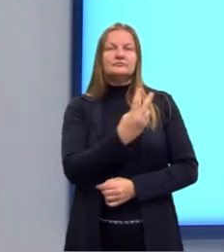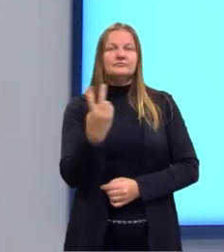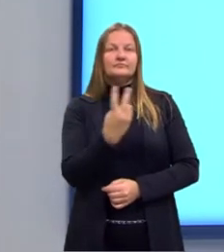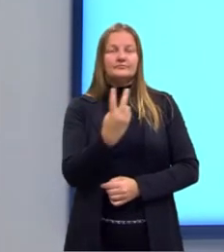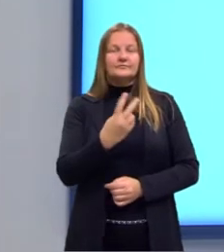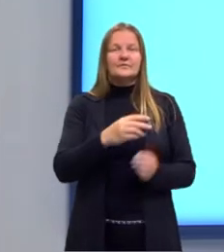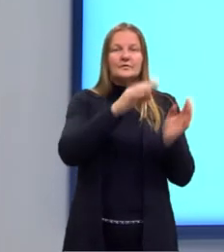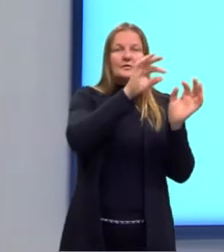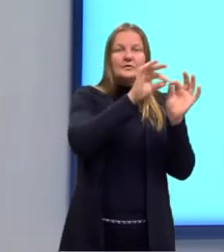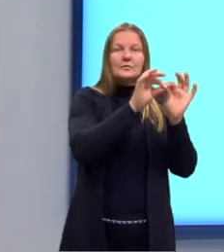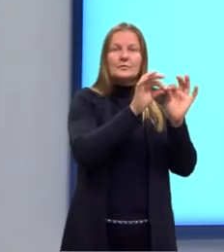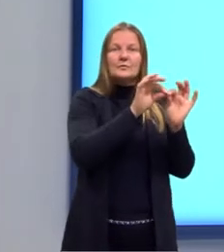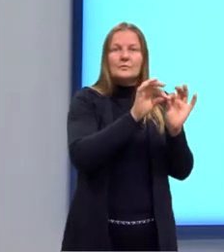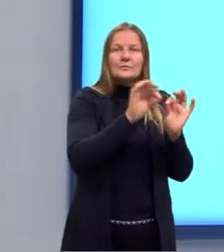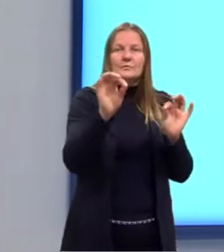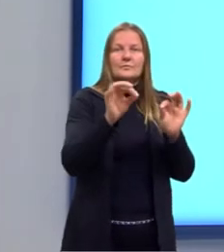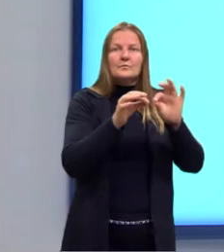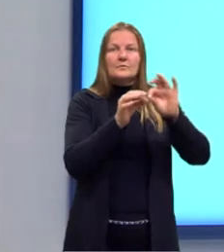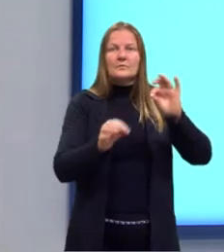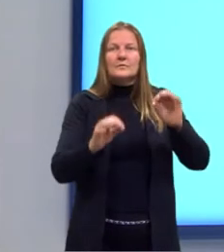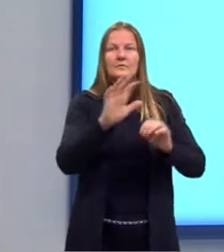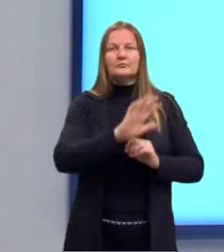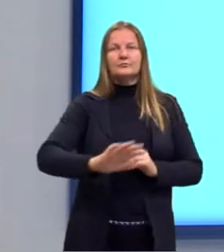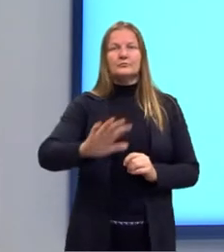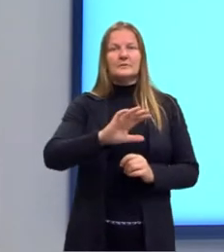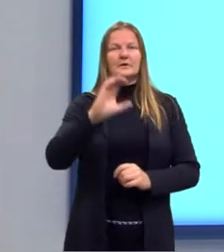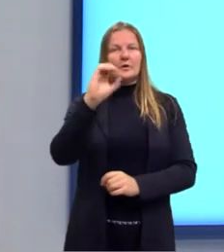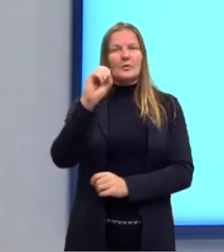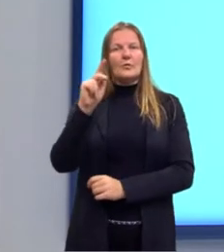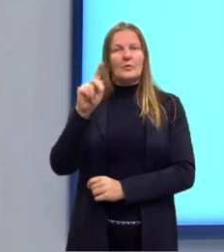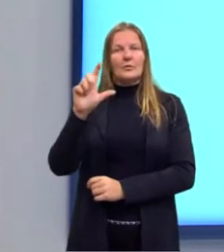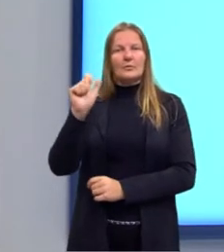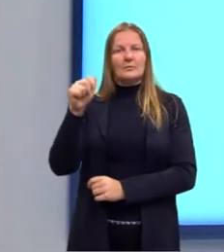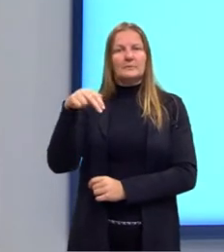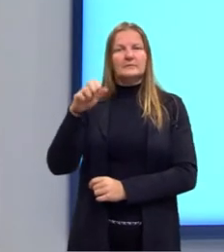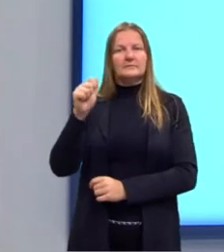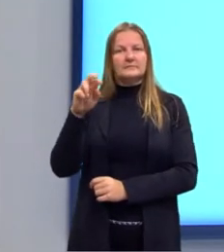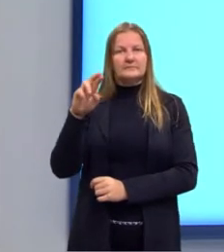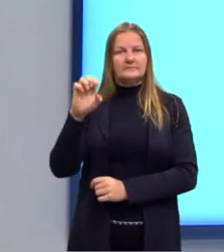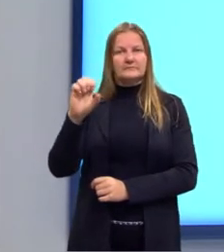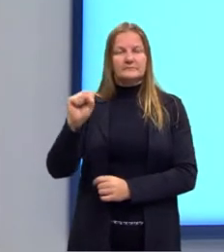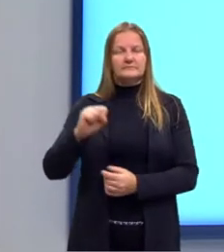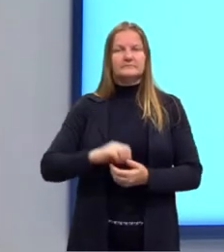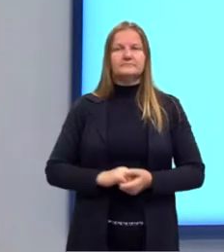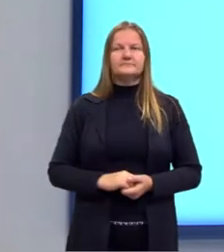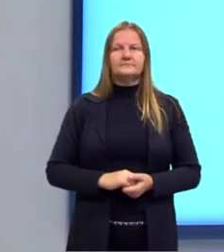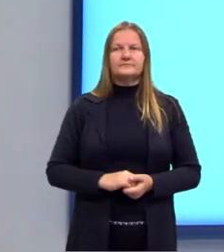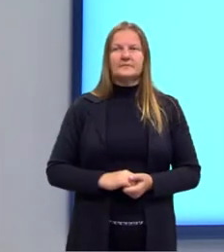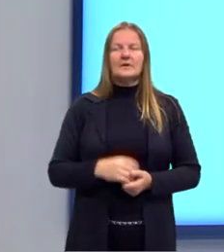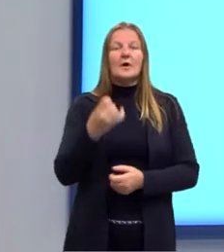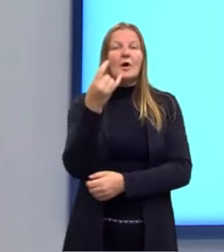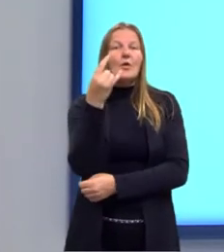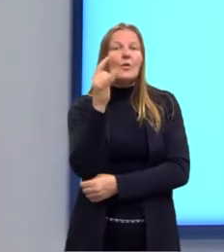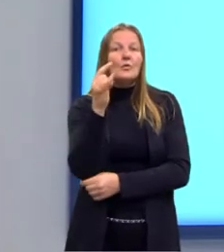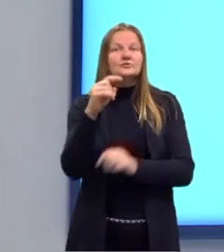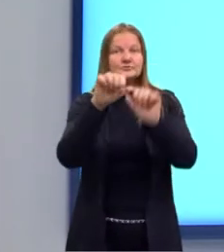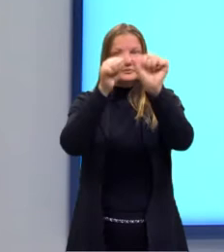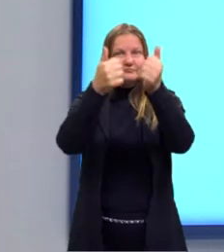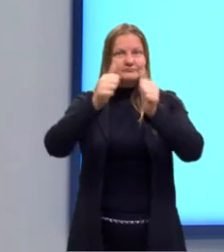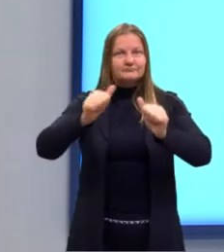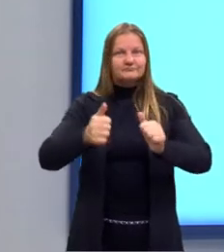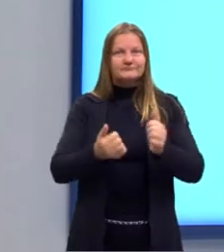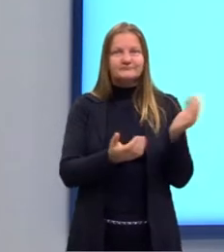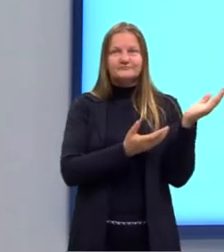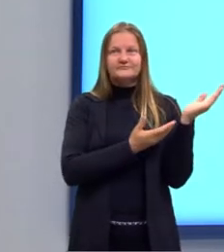como elas pertencem ao mesmo plano, elas podem ser chamadas de coplanares. Na última imagem, nós temos